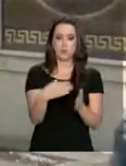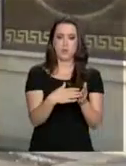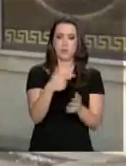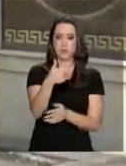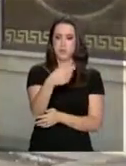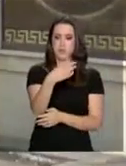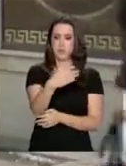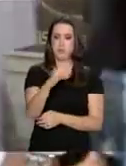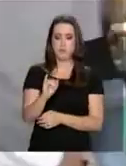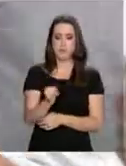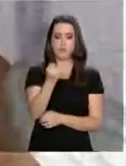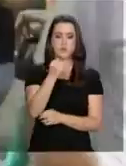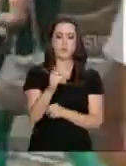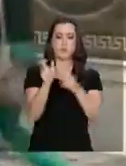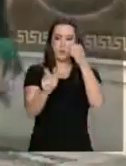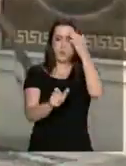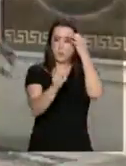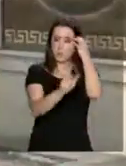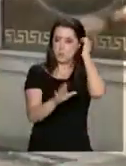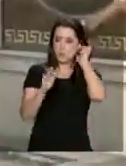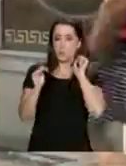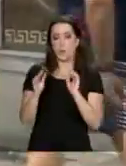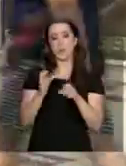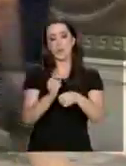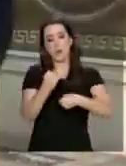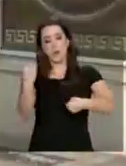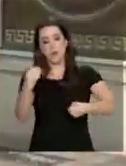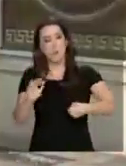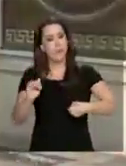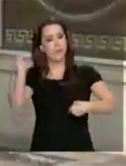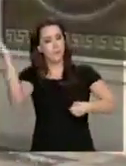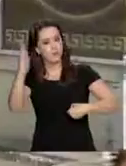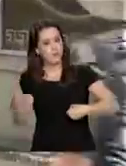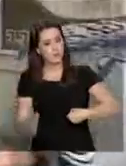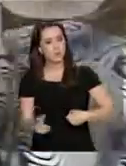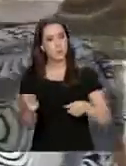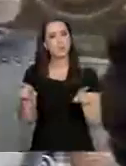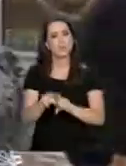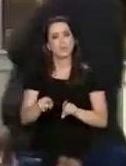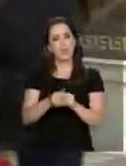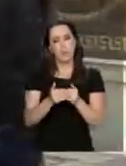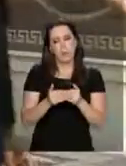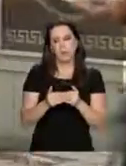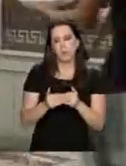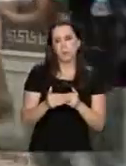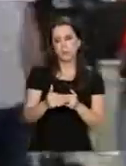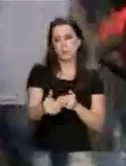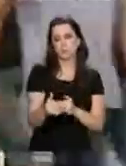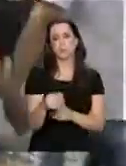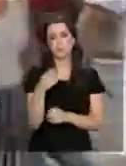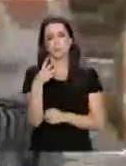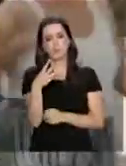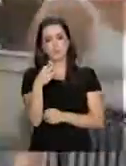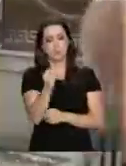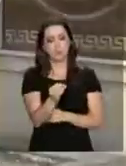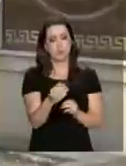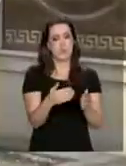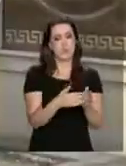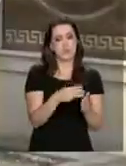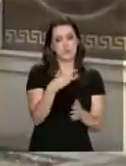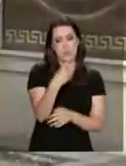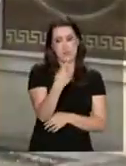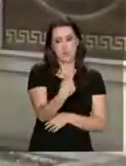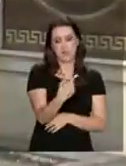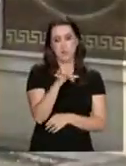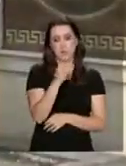O prazo para médicos estrangeiros que não validaram o diploma no Brasil também foi prorrogado para os dias 30 e 31